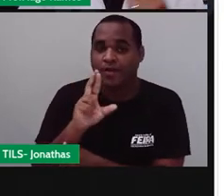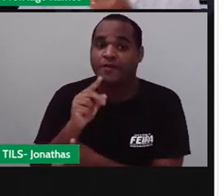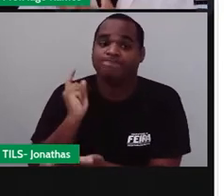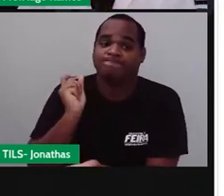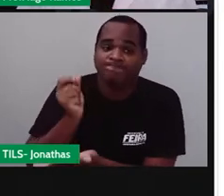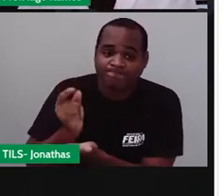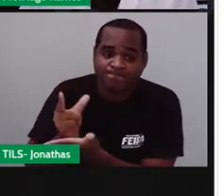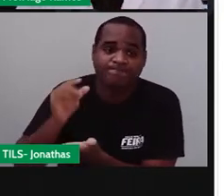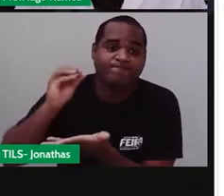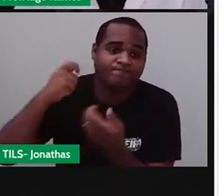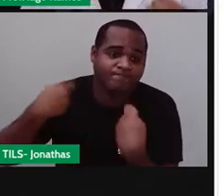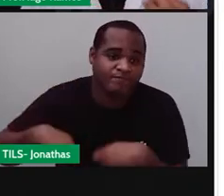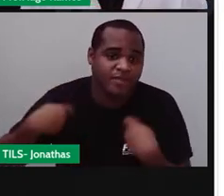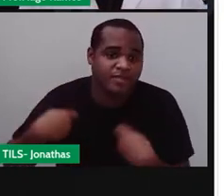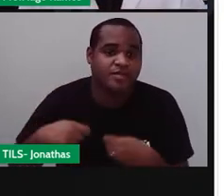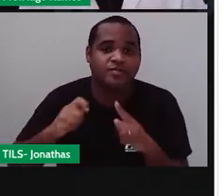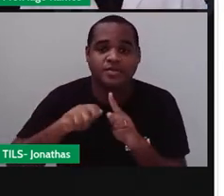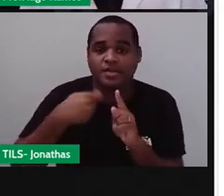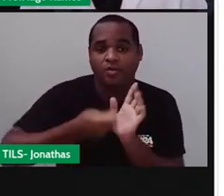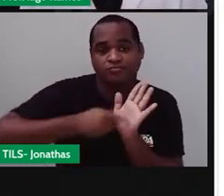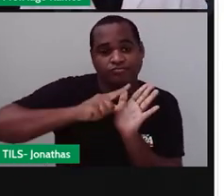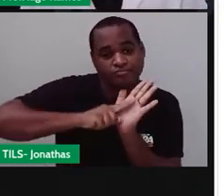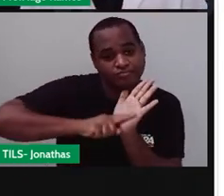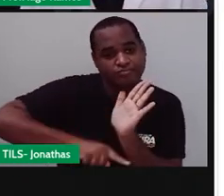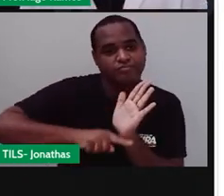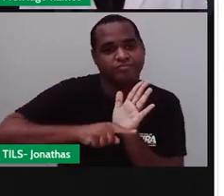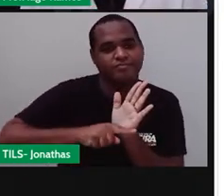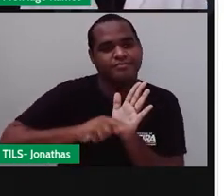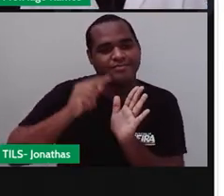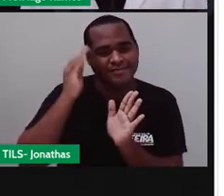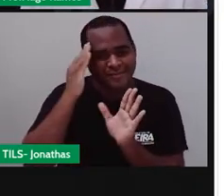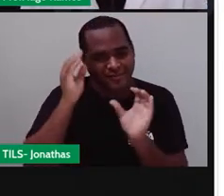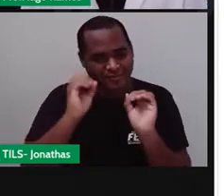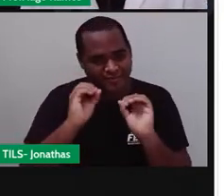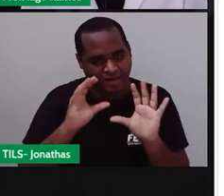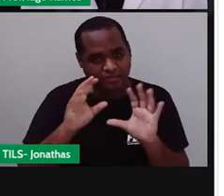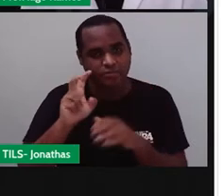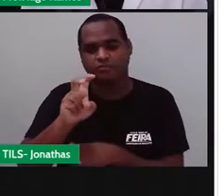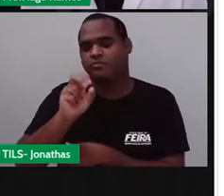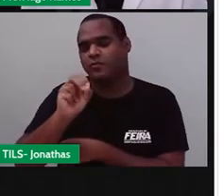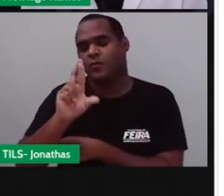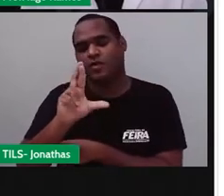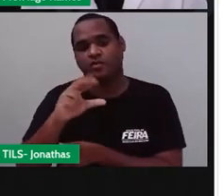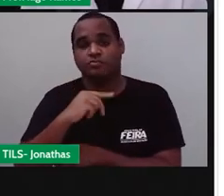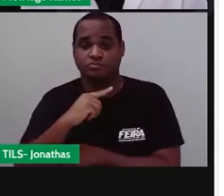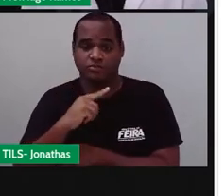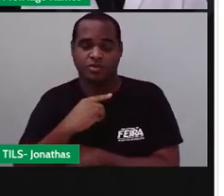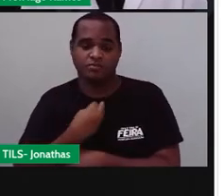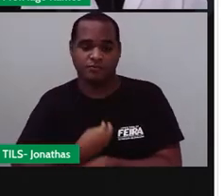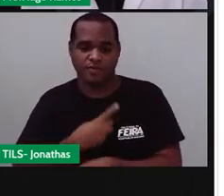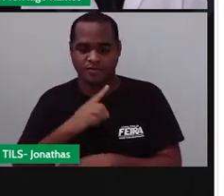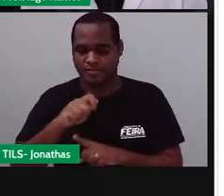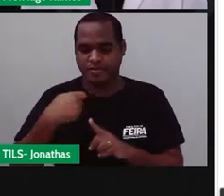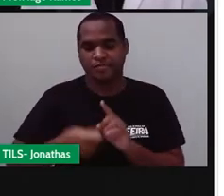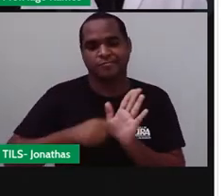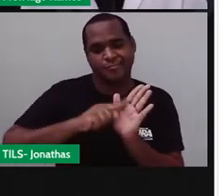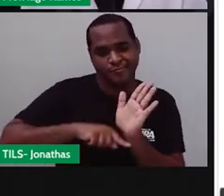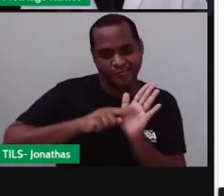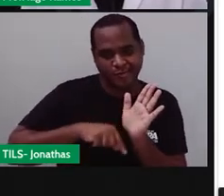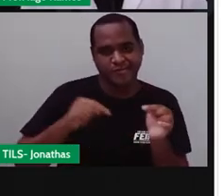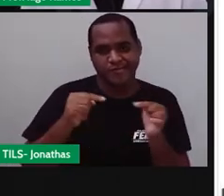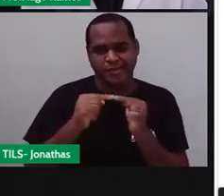coisa negativa. Então esses 50 reais vai ficar acompanhado do sinalzinho de menos, é um número